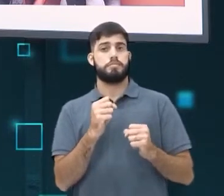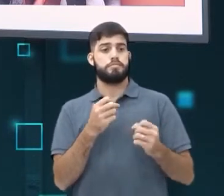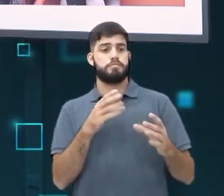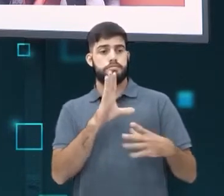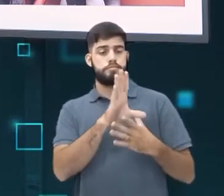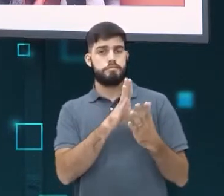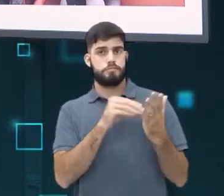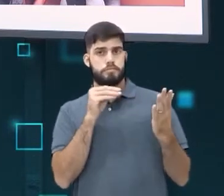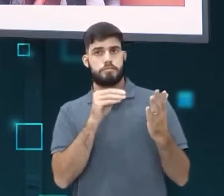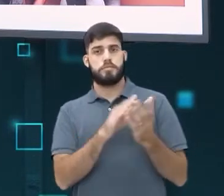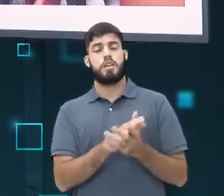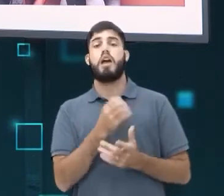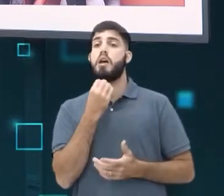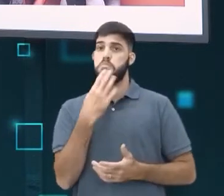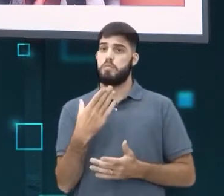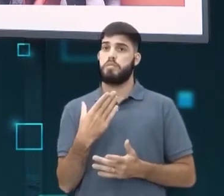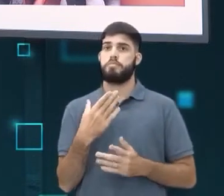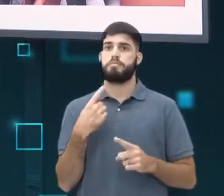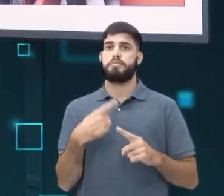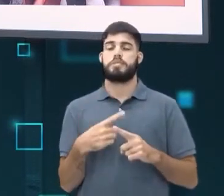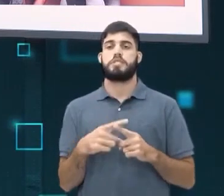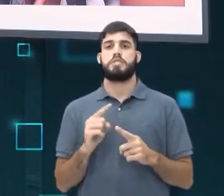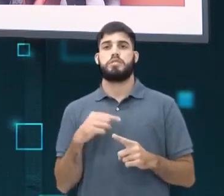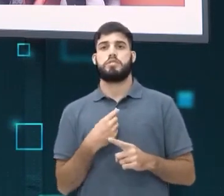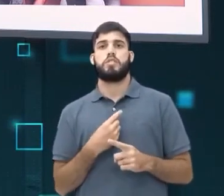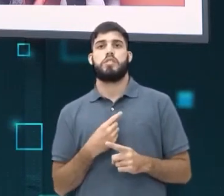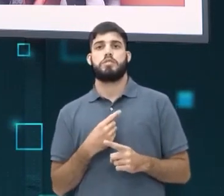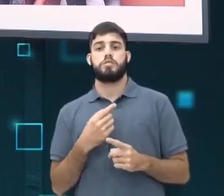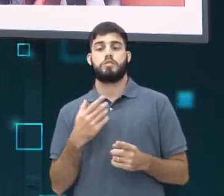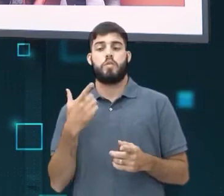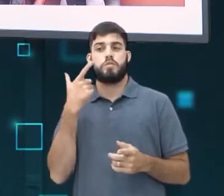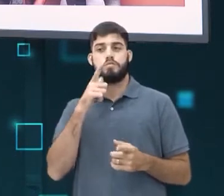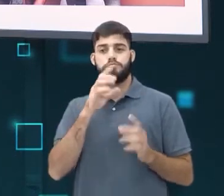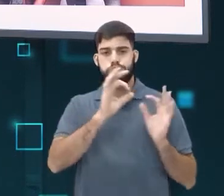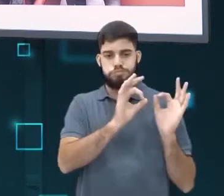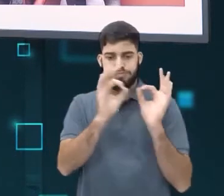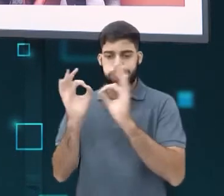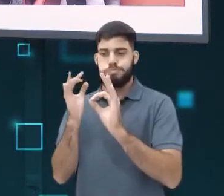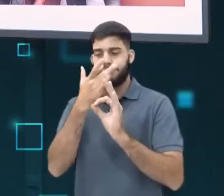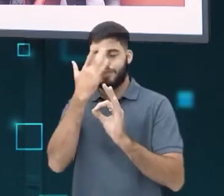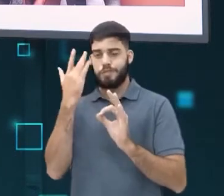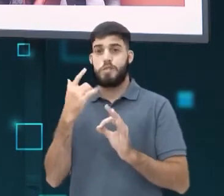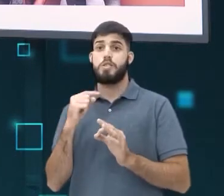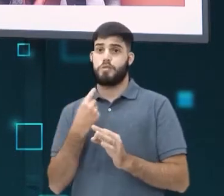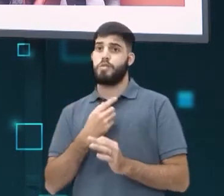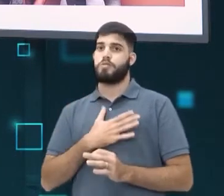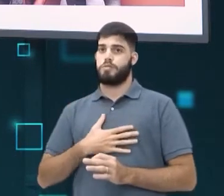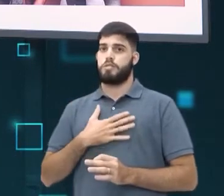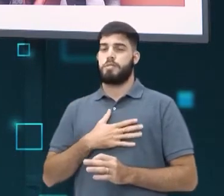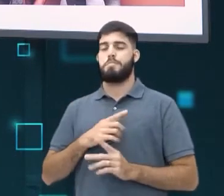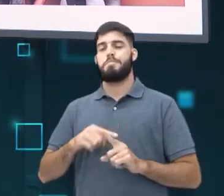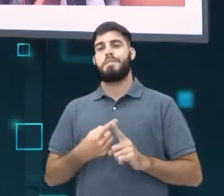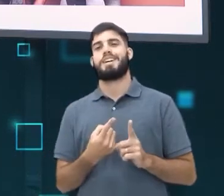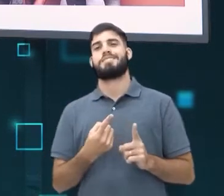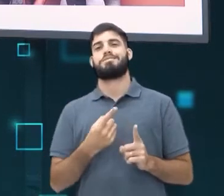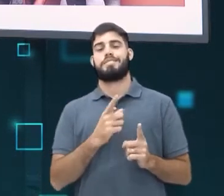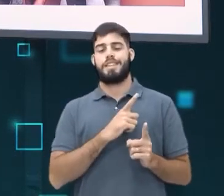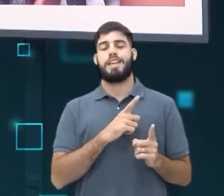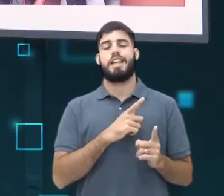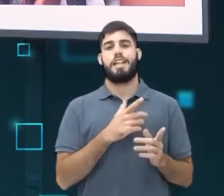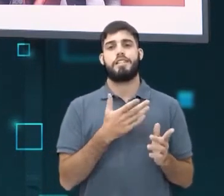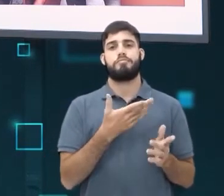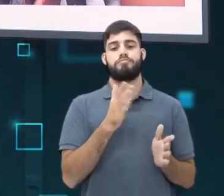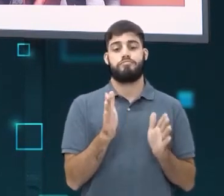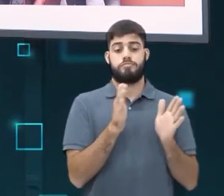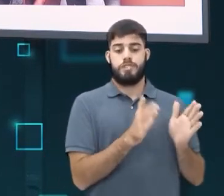Isso é bom por lado, porque a gente consegue acompanhar pessoas que a gente gosta. E pelo lado negativo, a gente